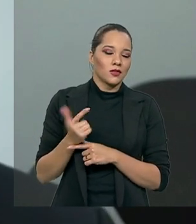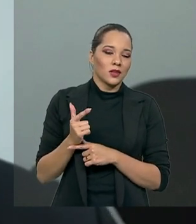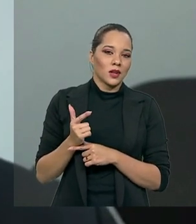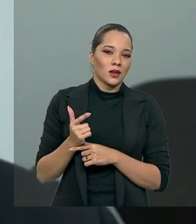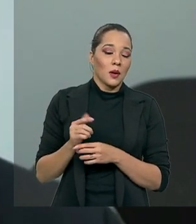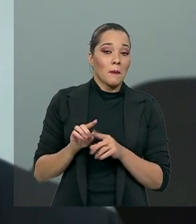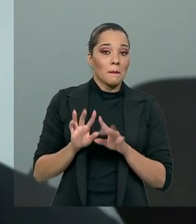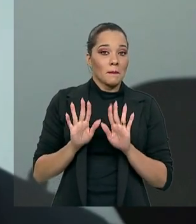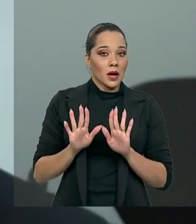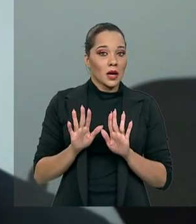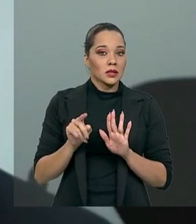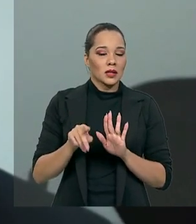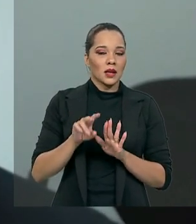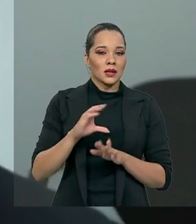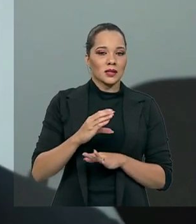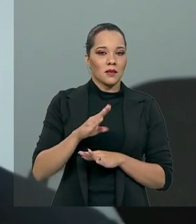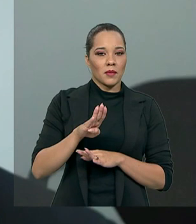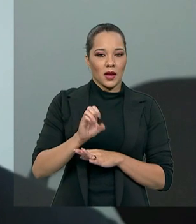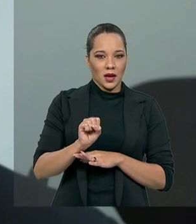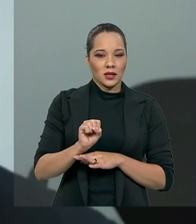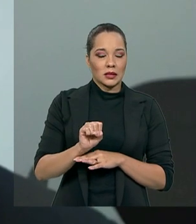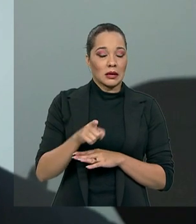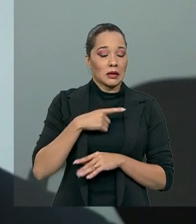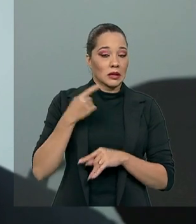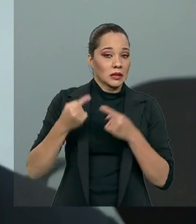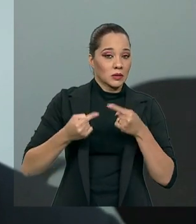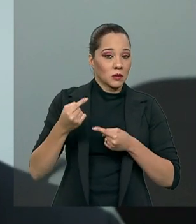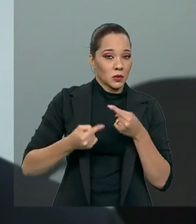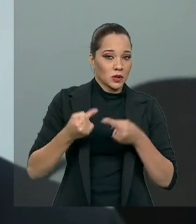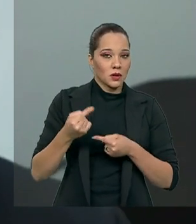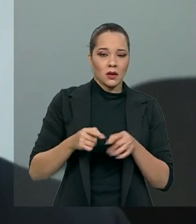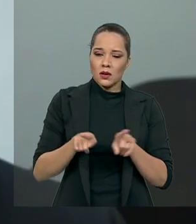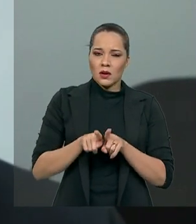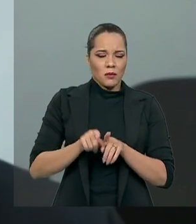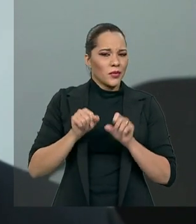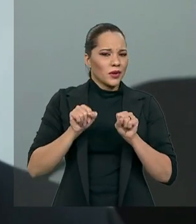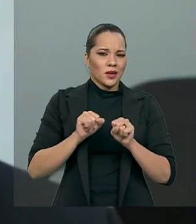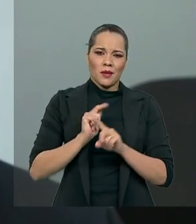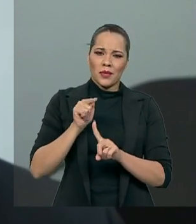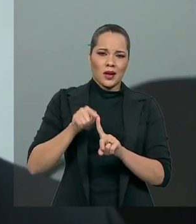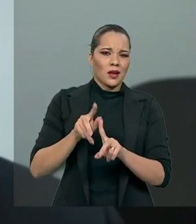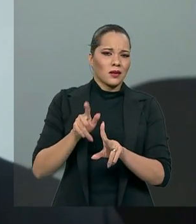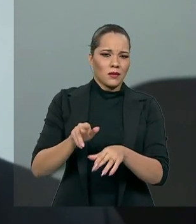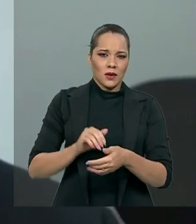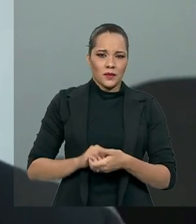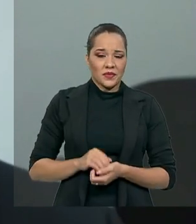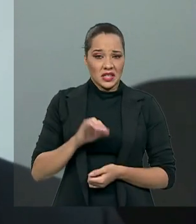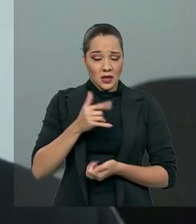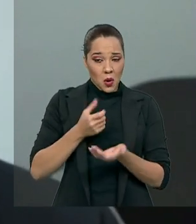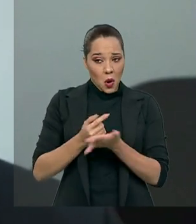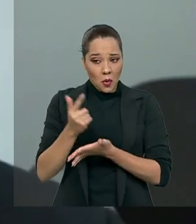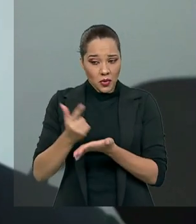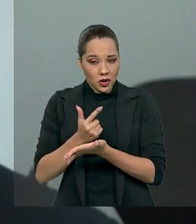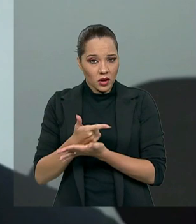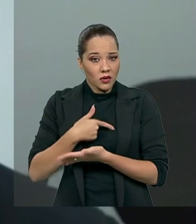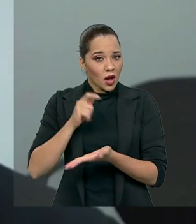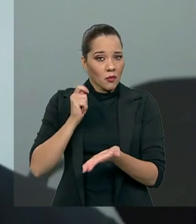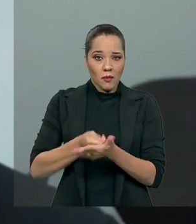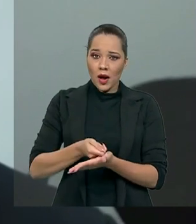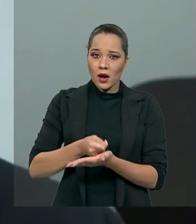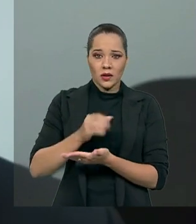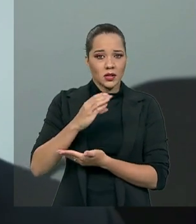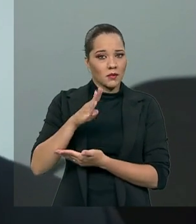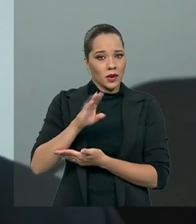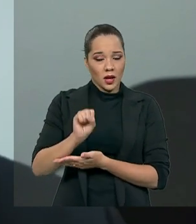incidiria. Mas no caso da CBS, que está essa grande polêmica, também poderia ser aplicado. Se eu comprar o livro, eu pago a CBS.